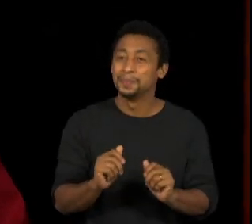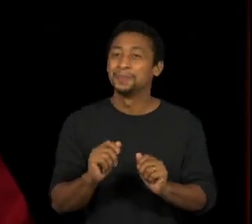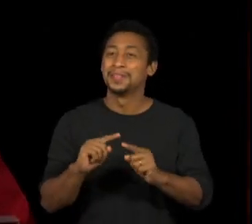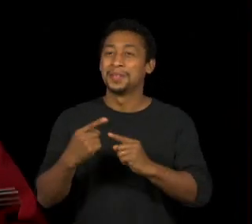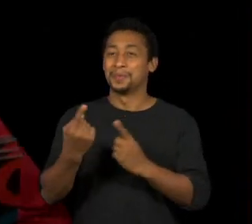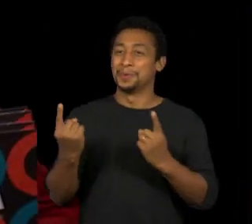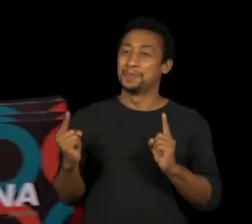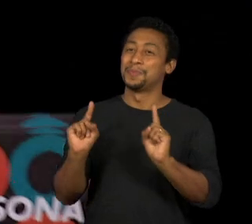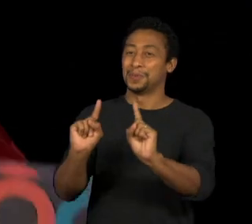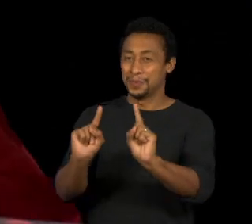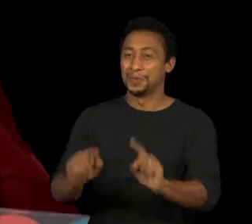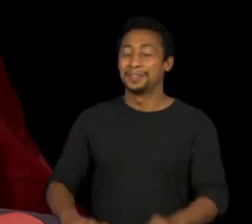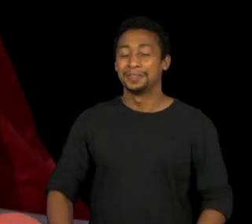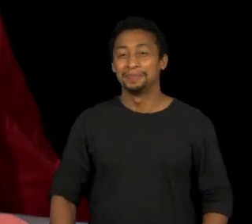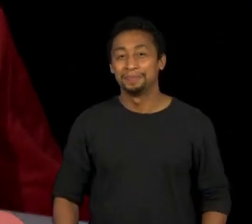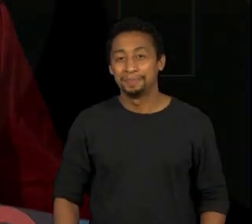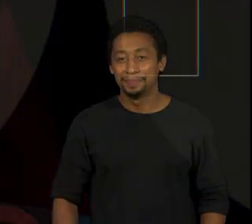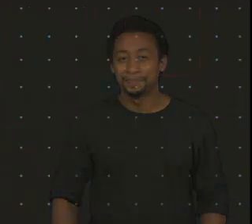Voltamos já com o Persona.